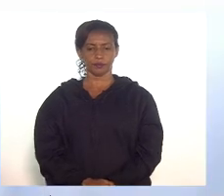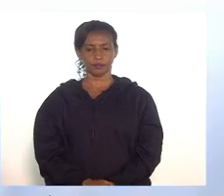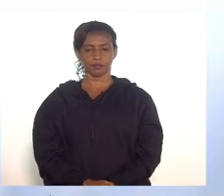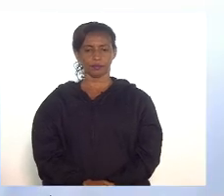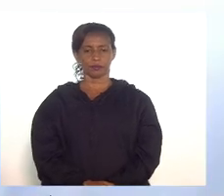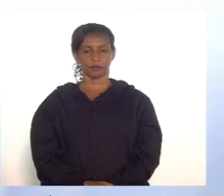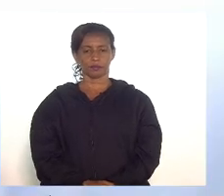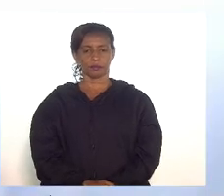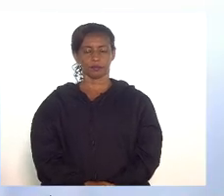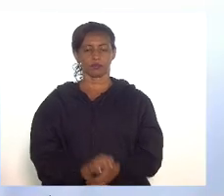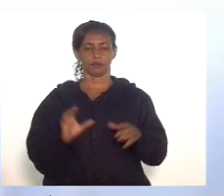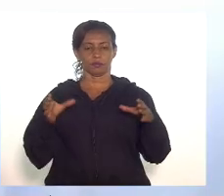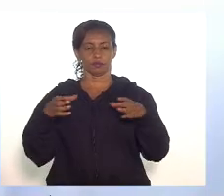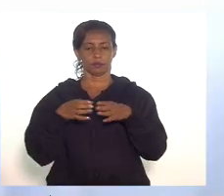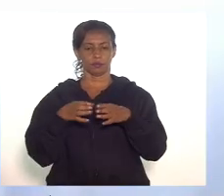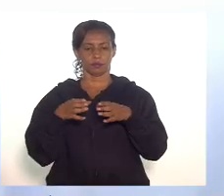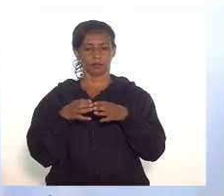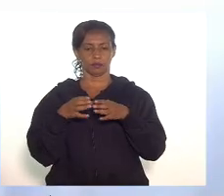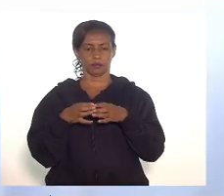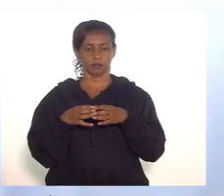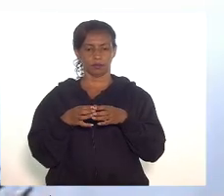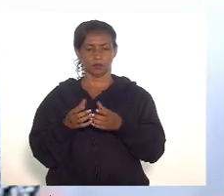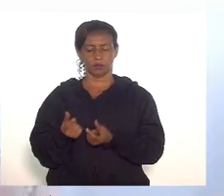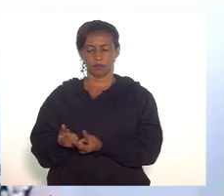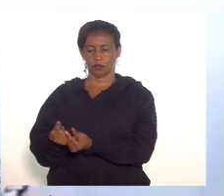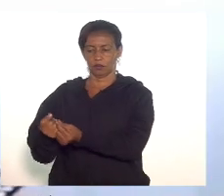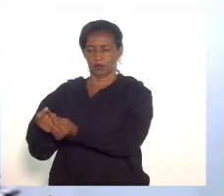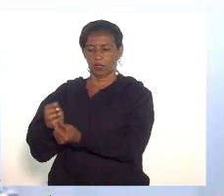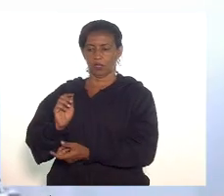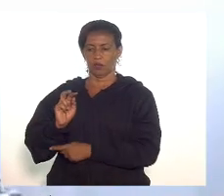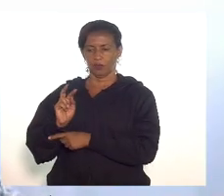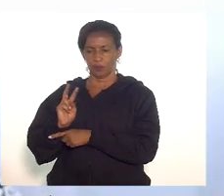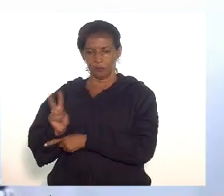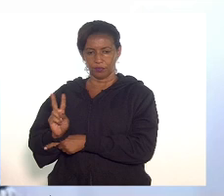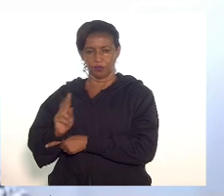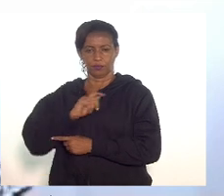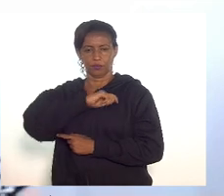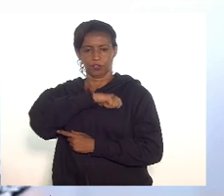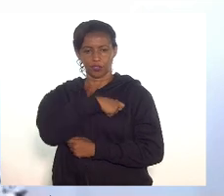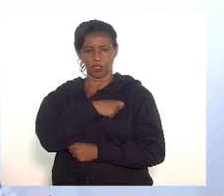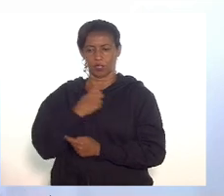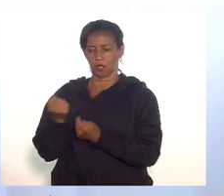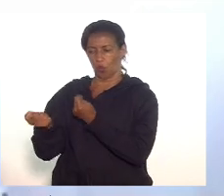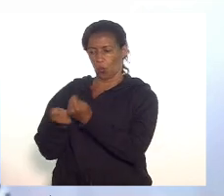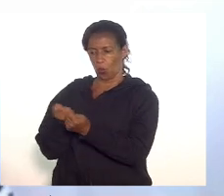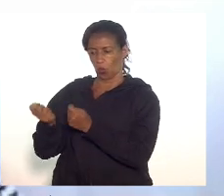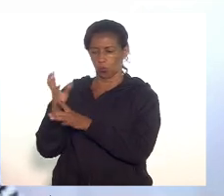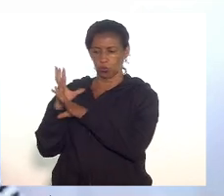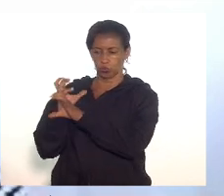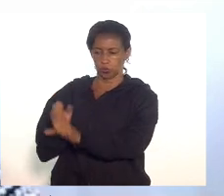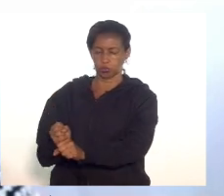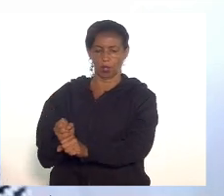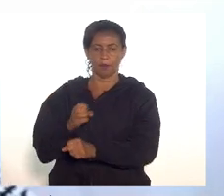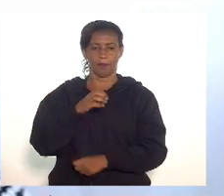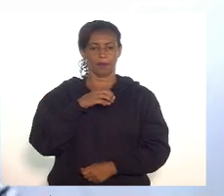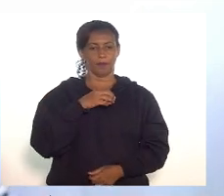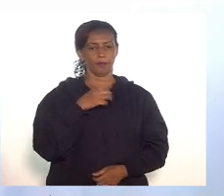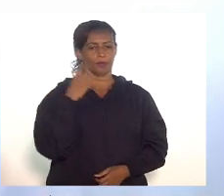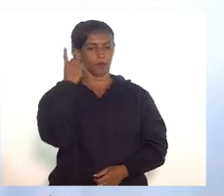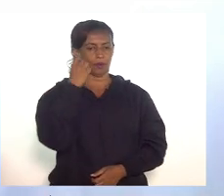Pega a Comissão de Orçamento, Finanças e Fiscalização Financeira e Controle, deputado Márcio Canela.